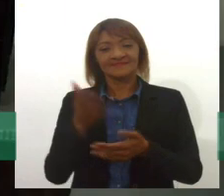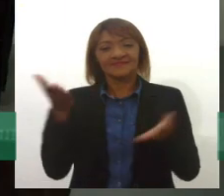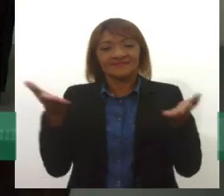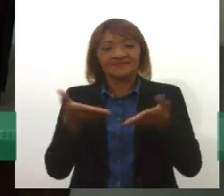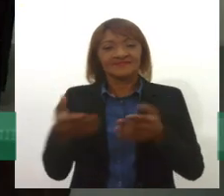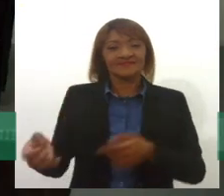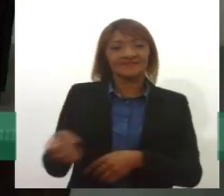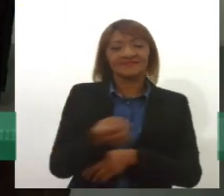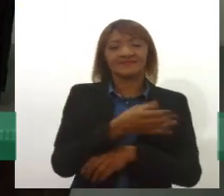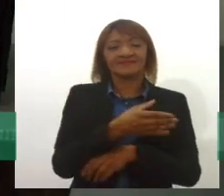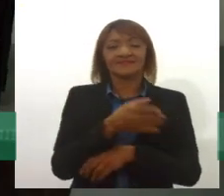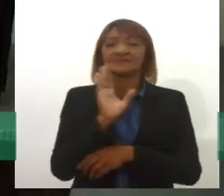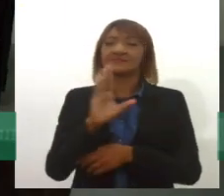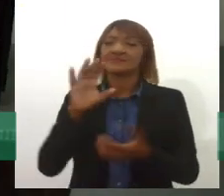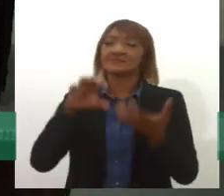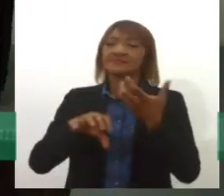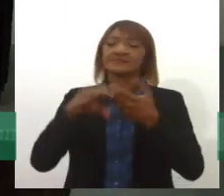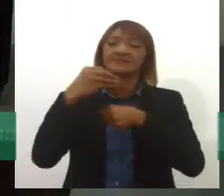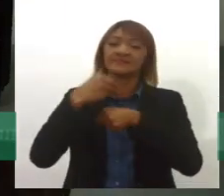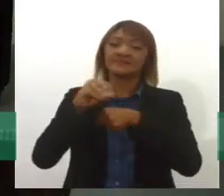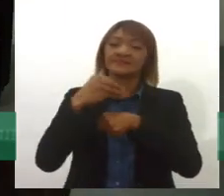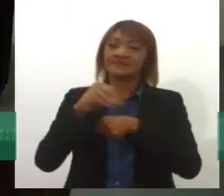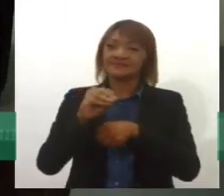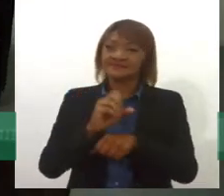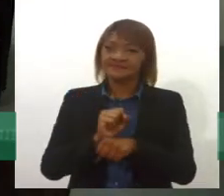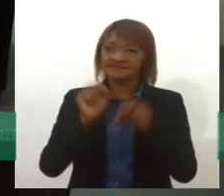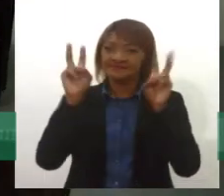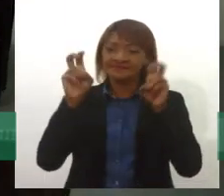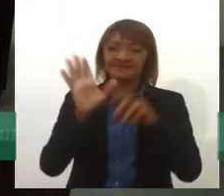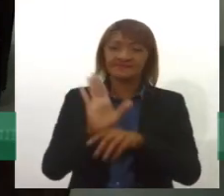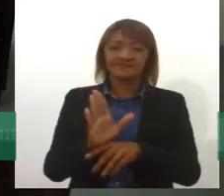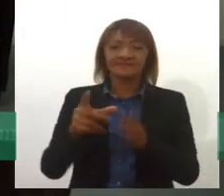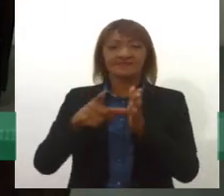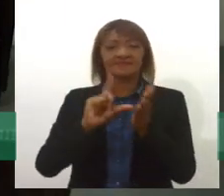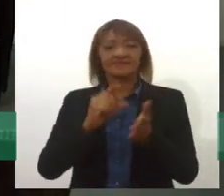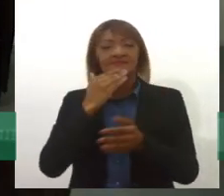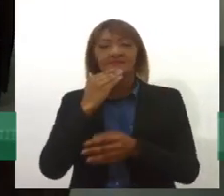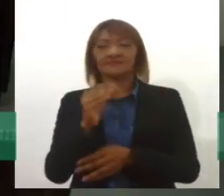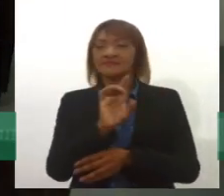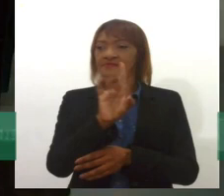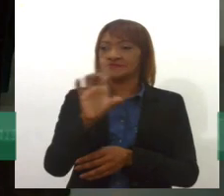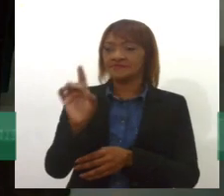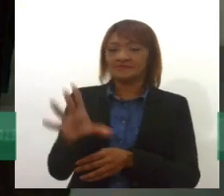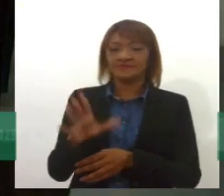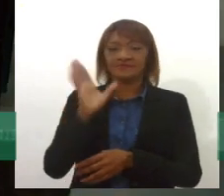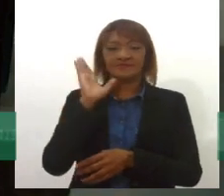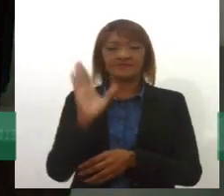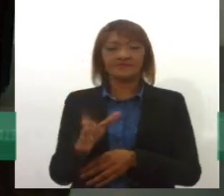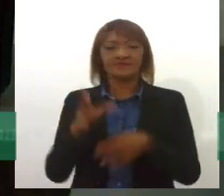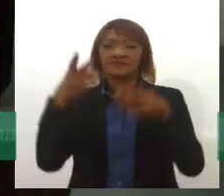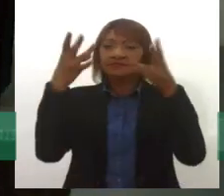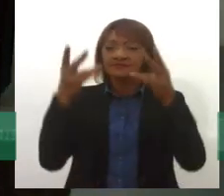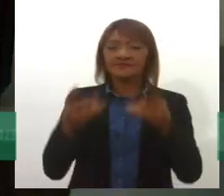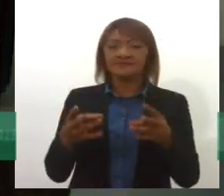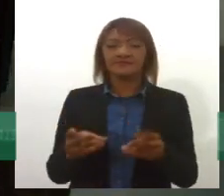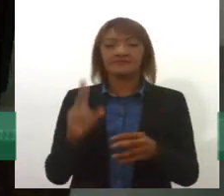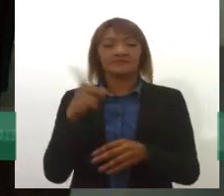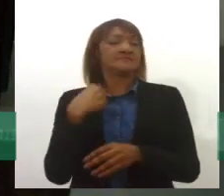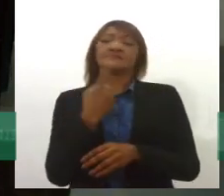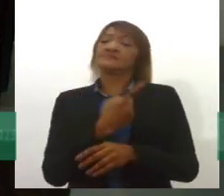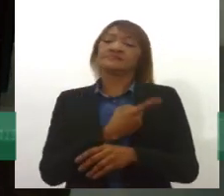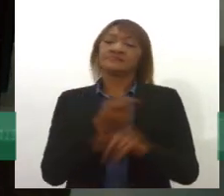nova temporada do Congresso em Pauta. Antes de pedir que cada um de vocês tragam os dados para que possamos acompanhar,